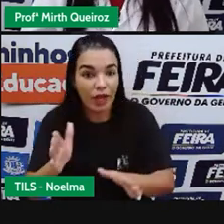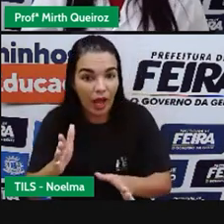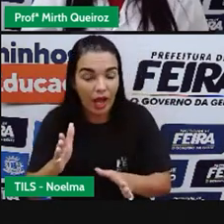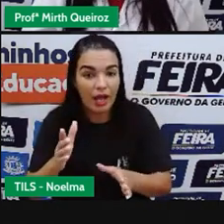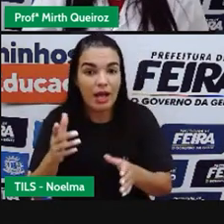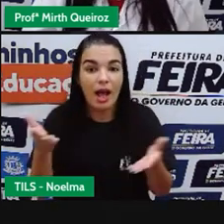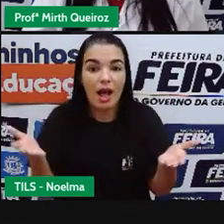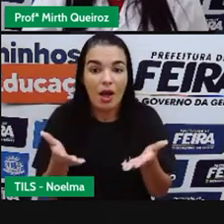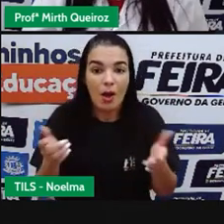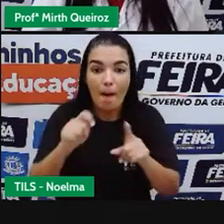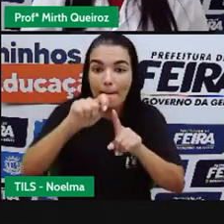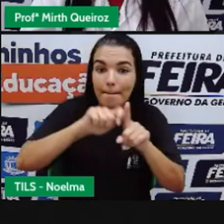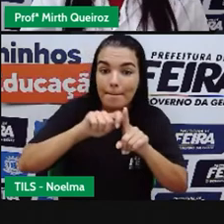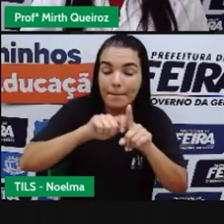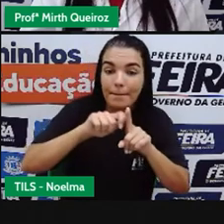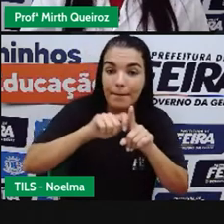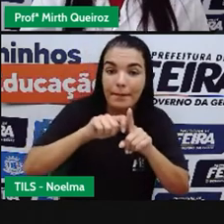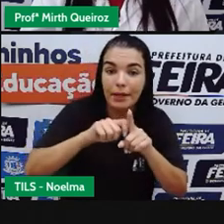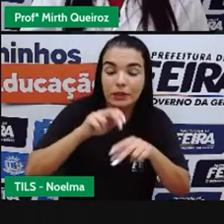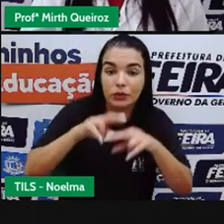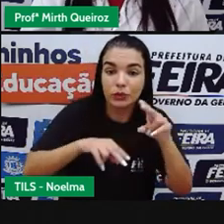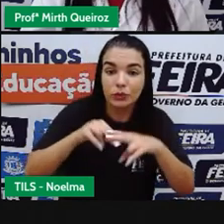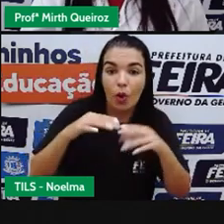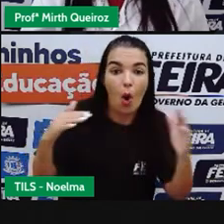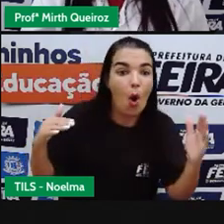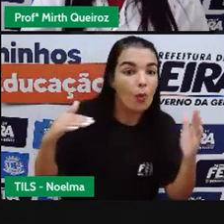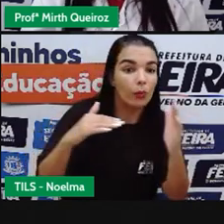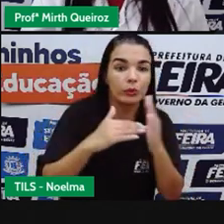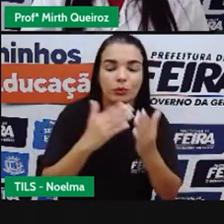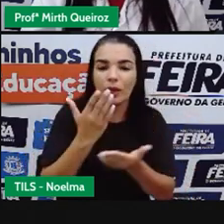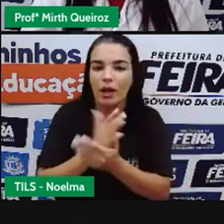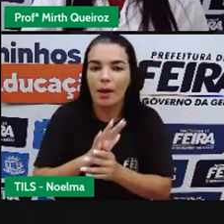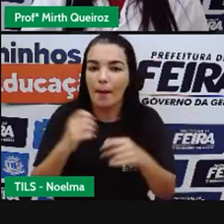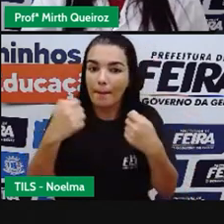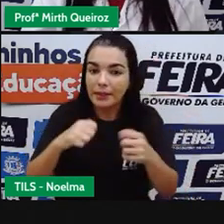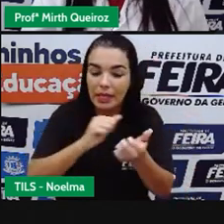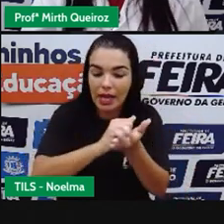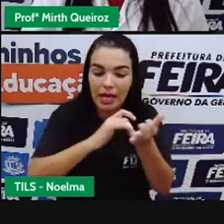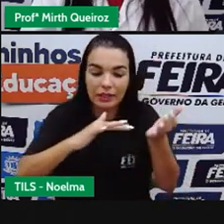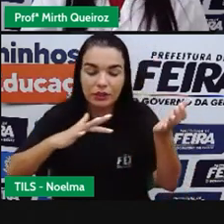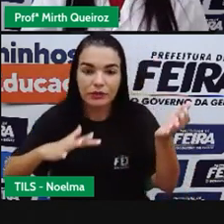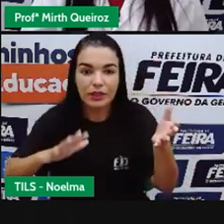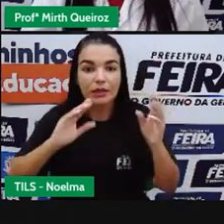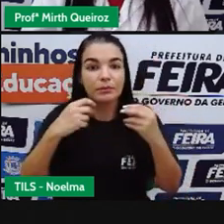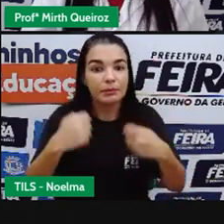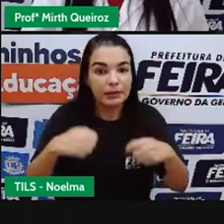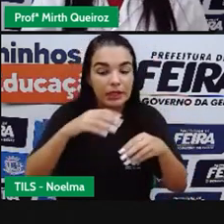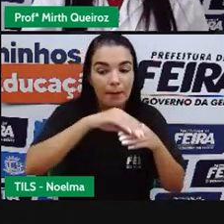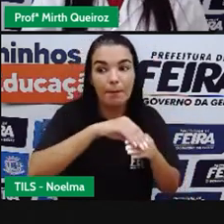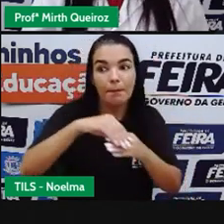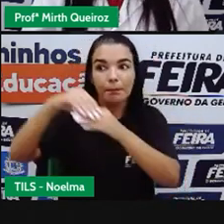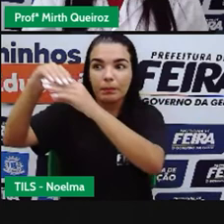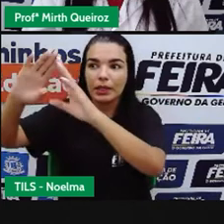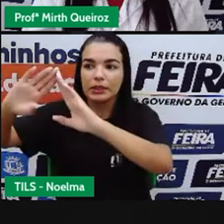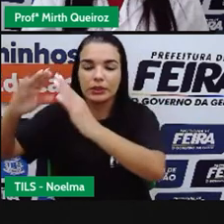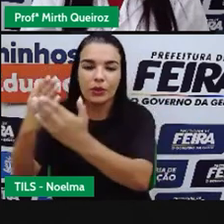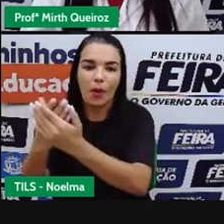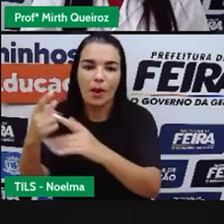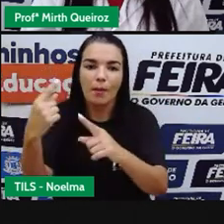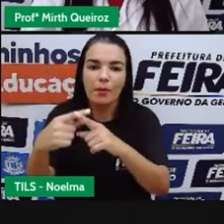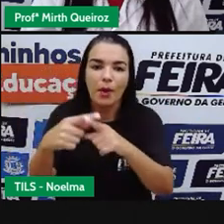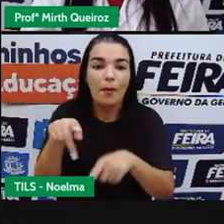nosso último mês. E essas atividades precisam estar nas escolas para que os professores possam realizar